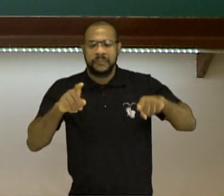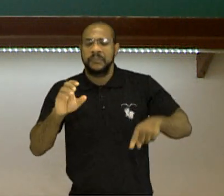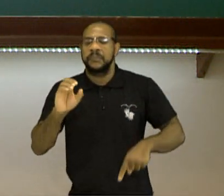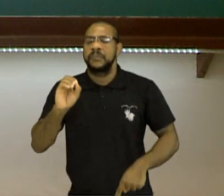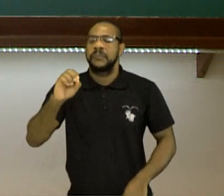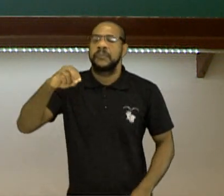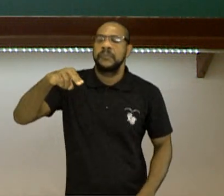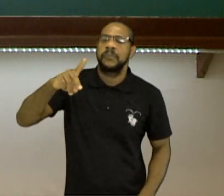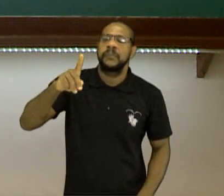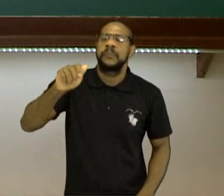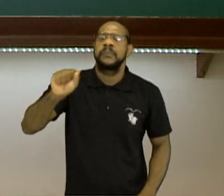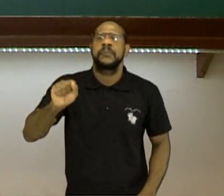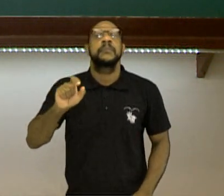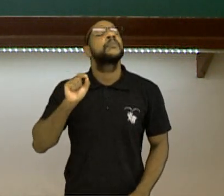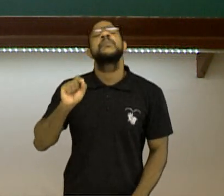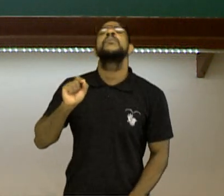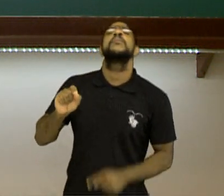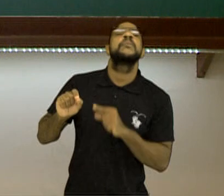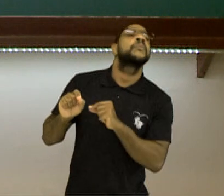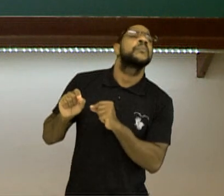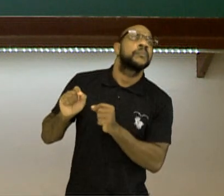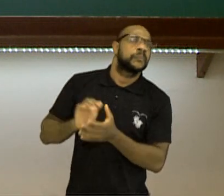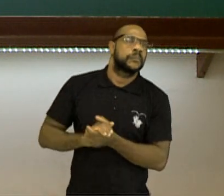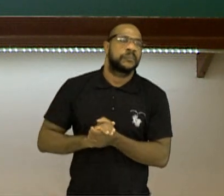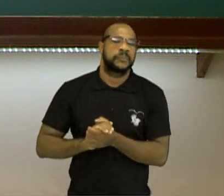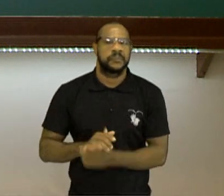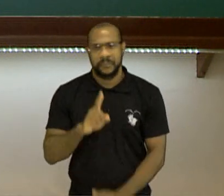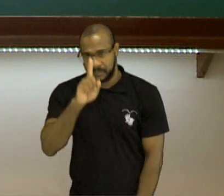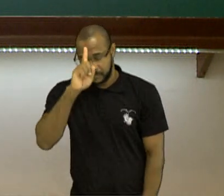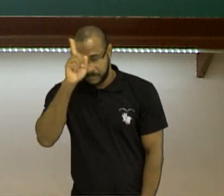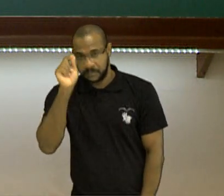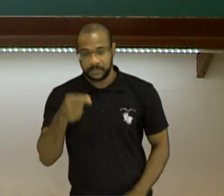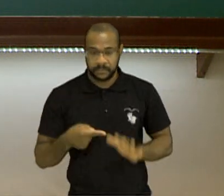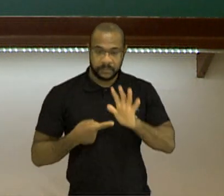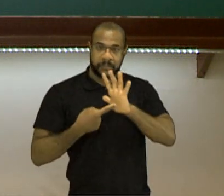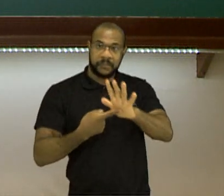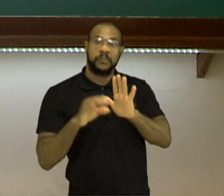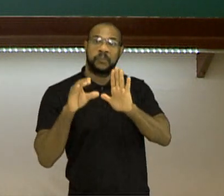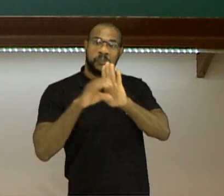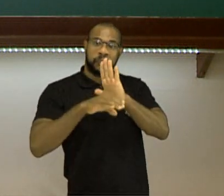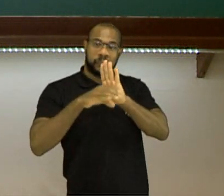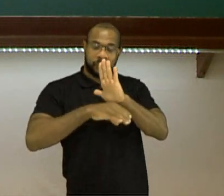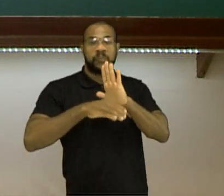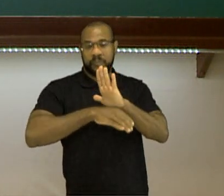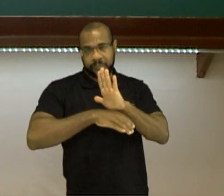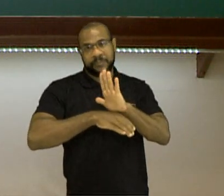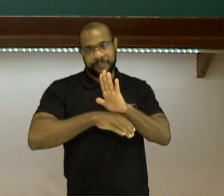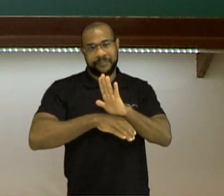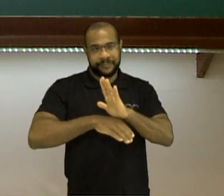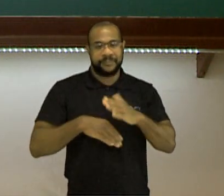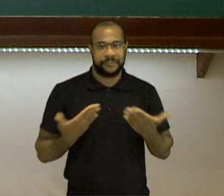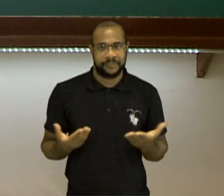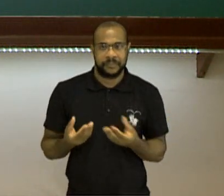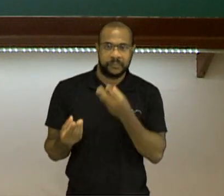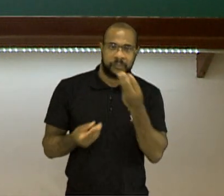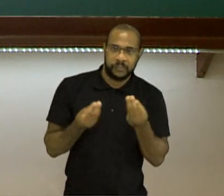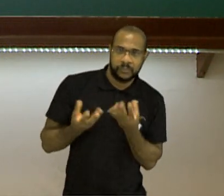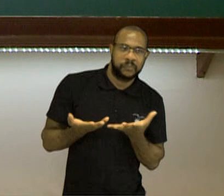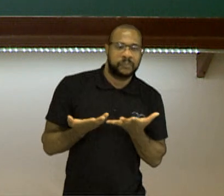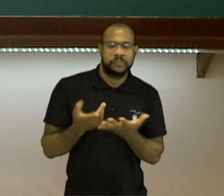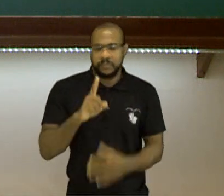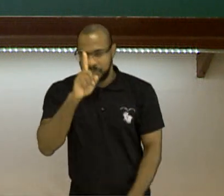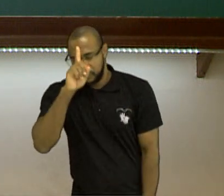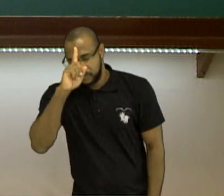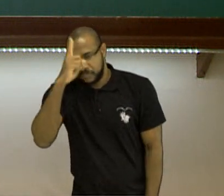ideia é mostrar uma introdução sobre o conceito de ondas, a ideia de ondas. De onde essa ideia,